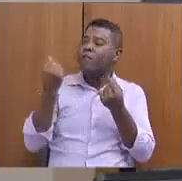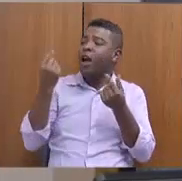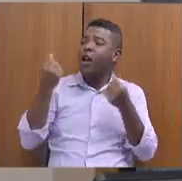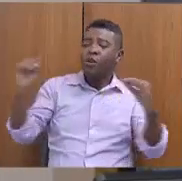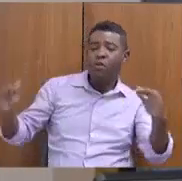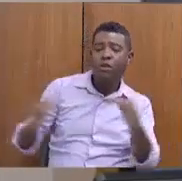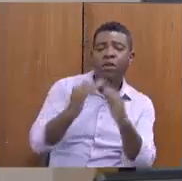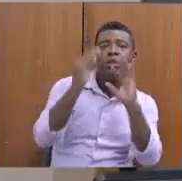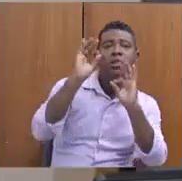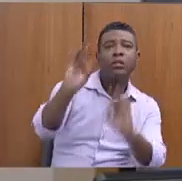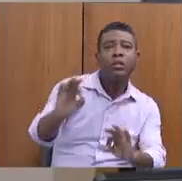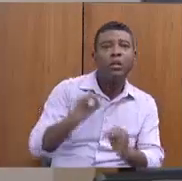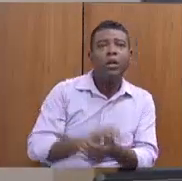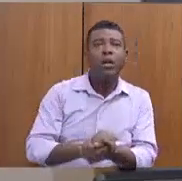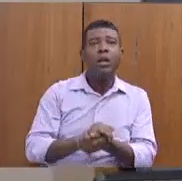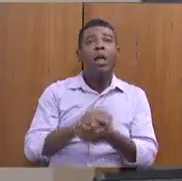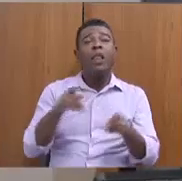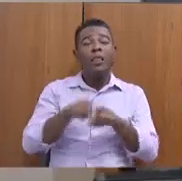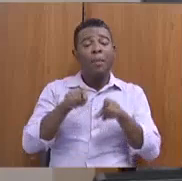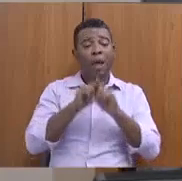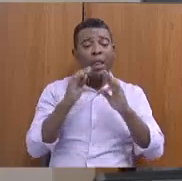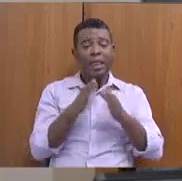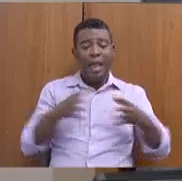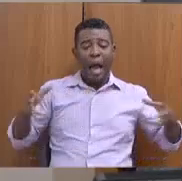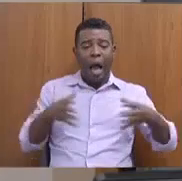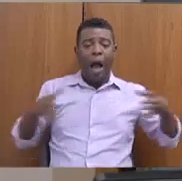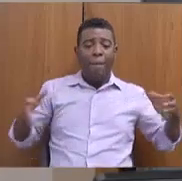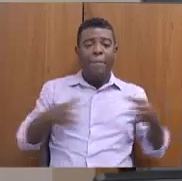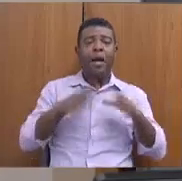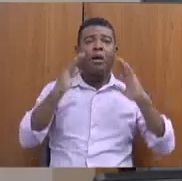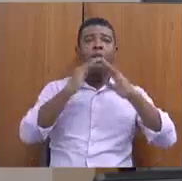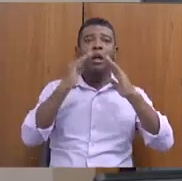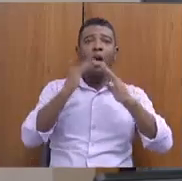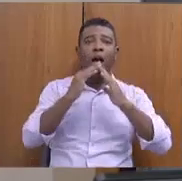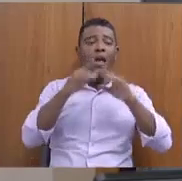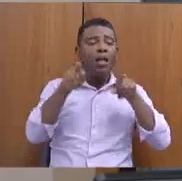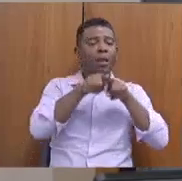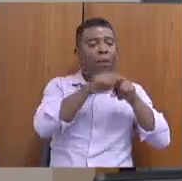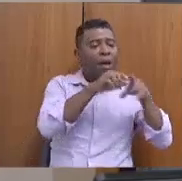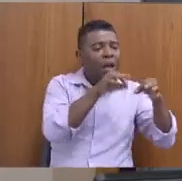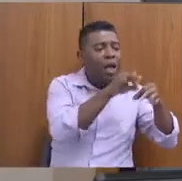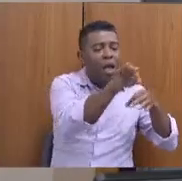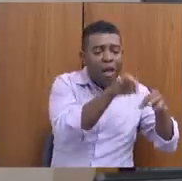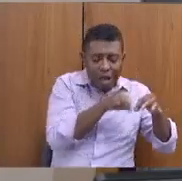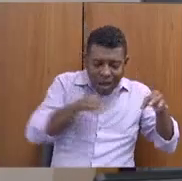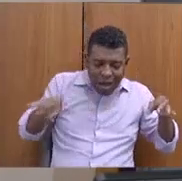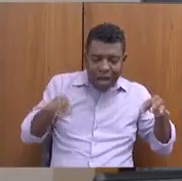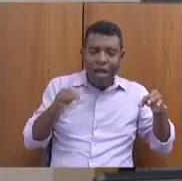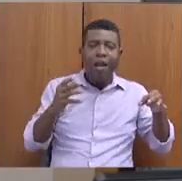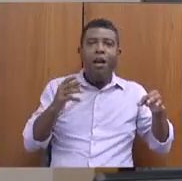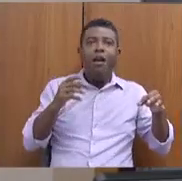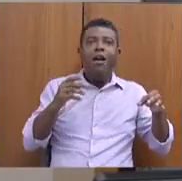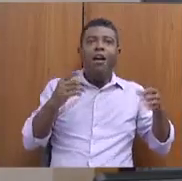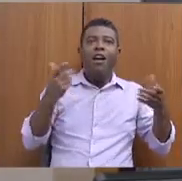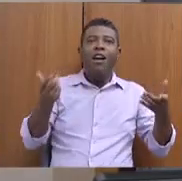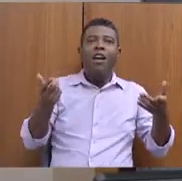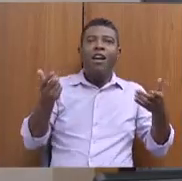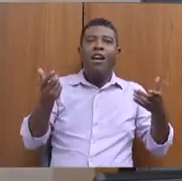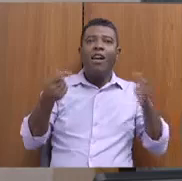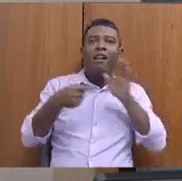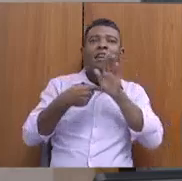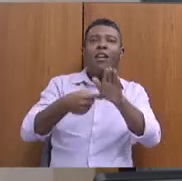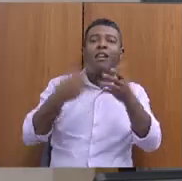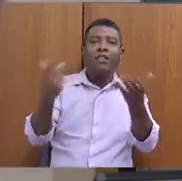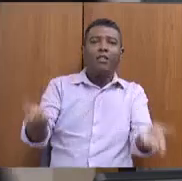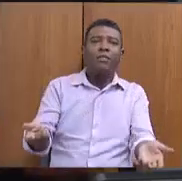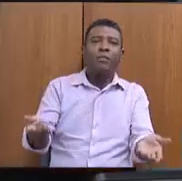especificando o tamanho dos imóveis e metro quadrado e sua respectiva localização, apresentação dos números de